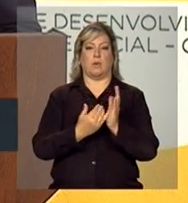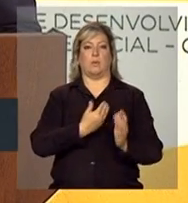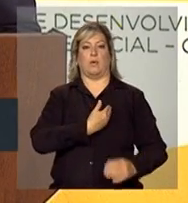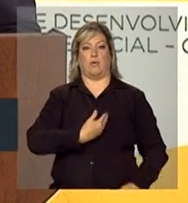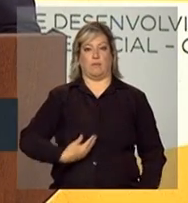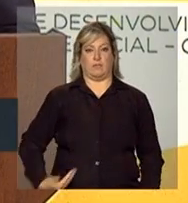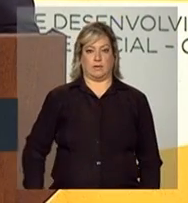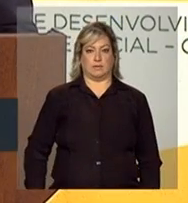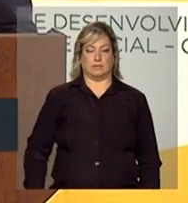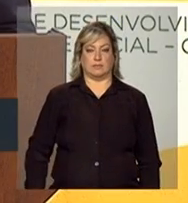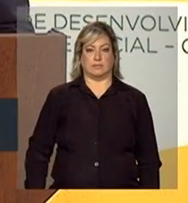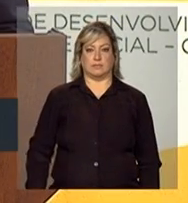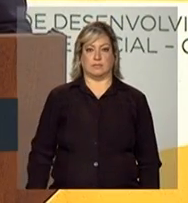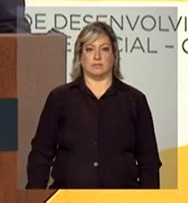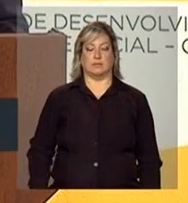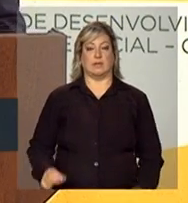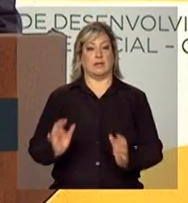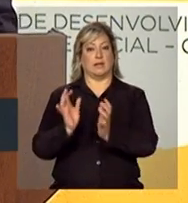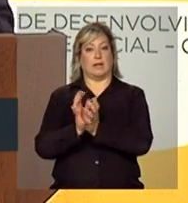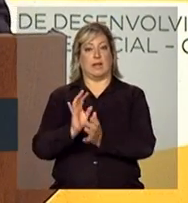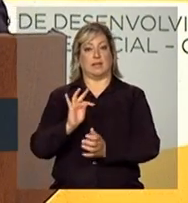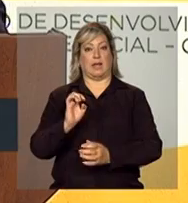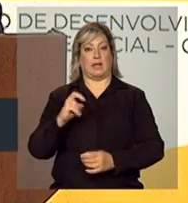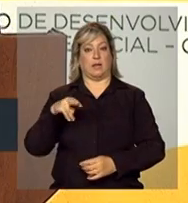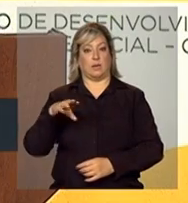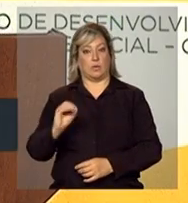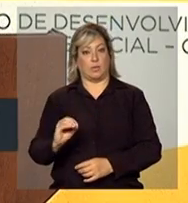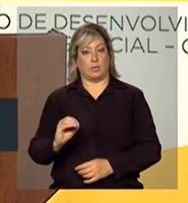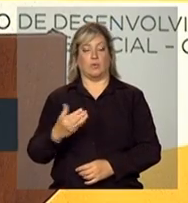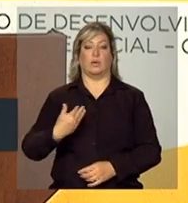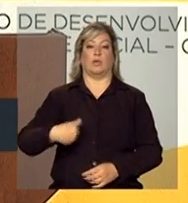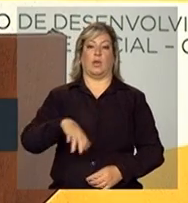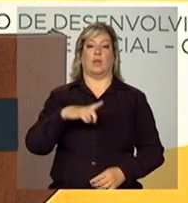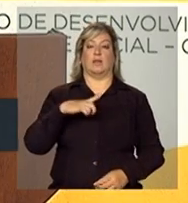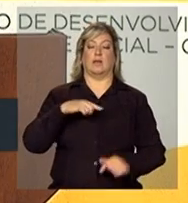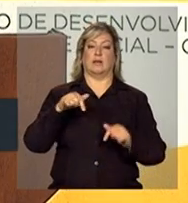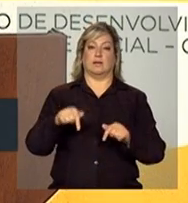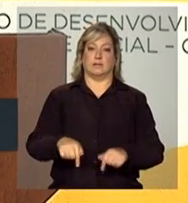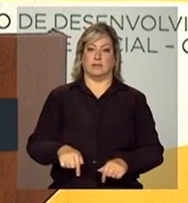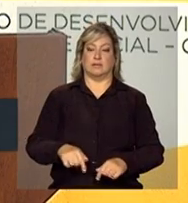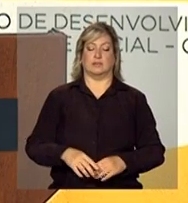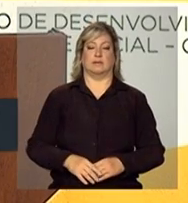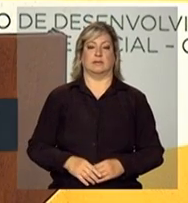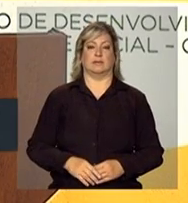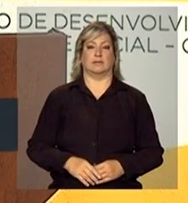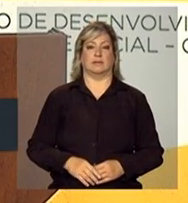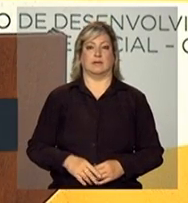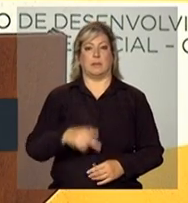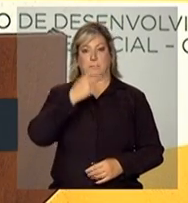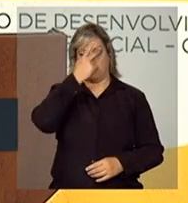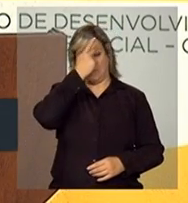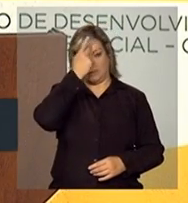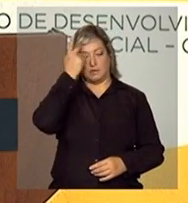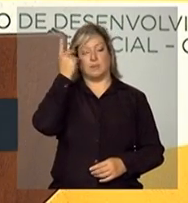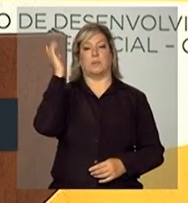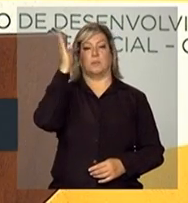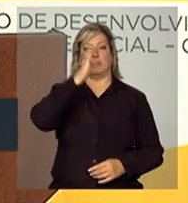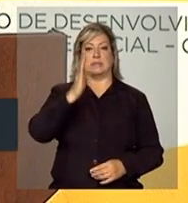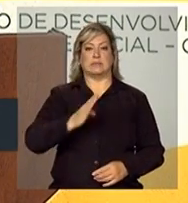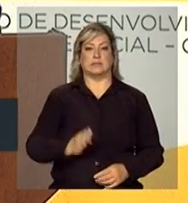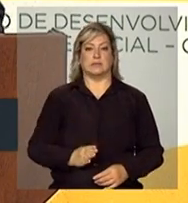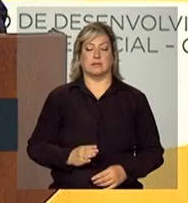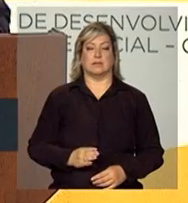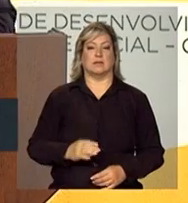No campo técnico, aqui temos não só brasileiros e brasileiras que,